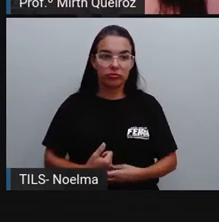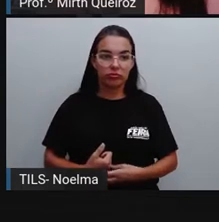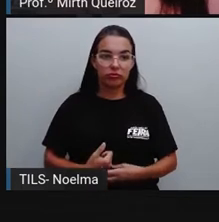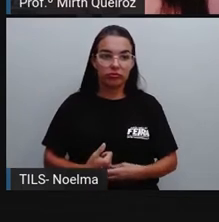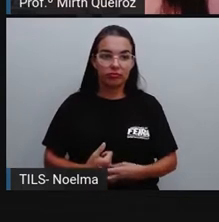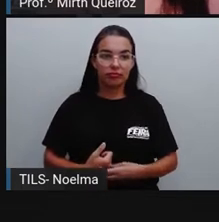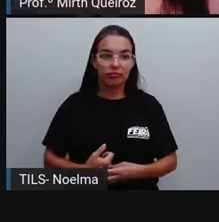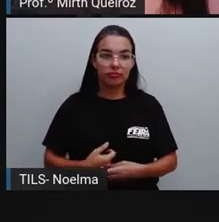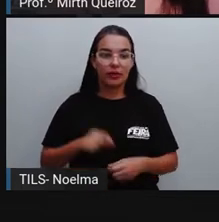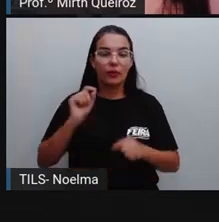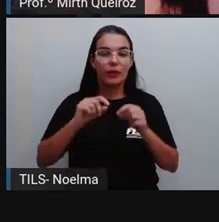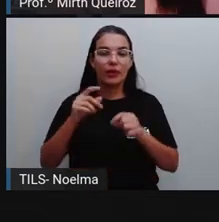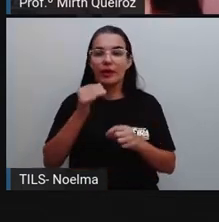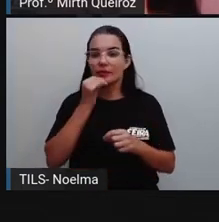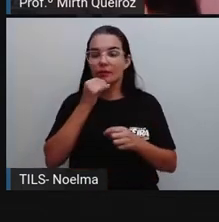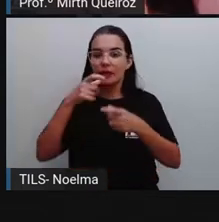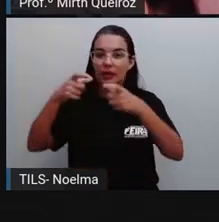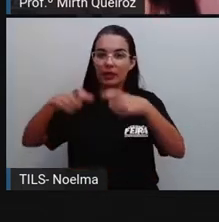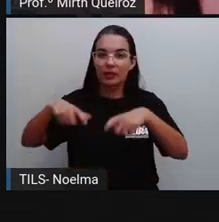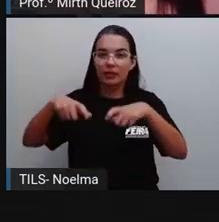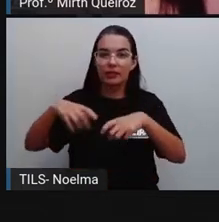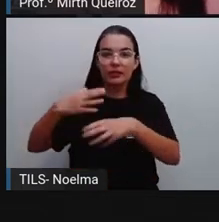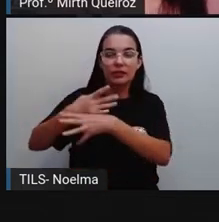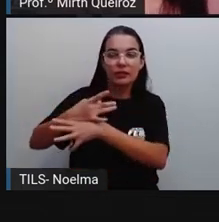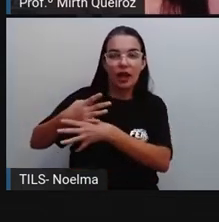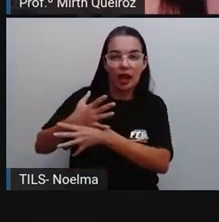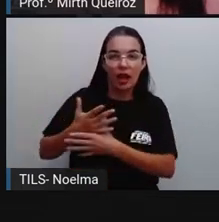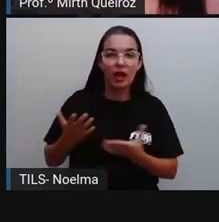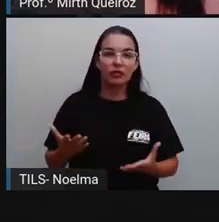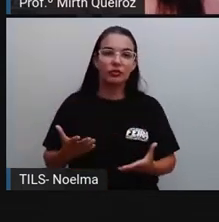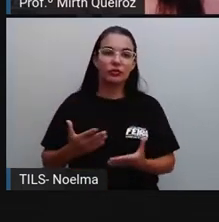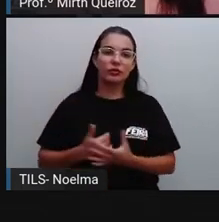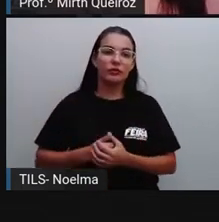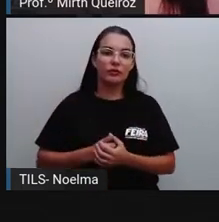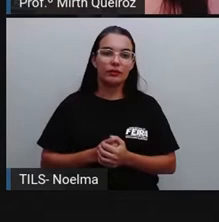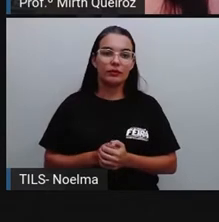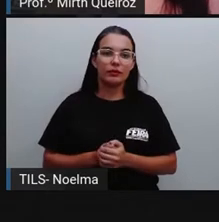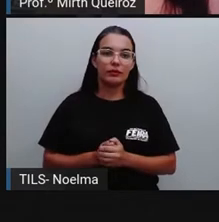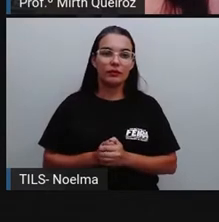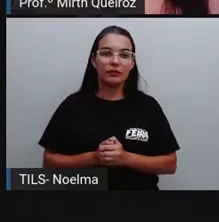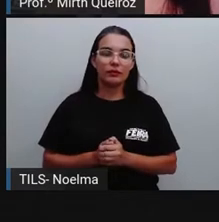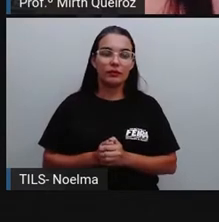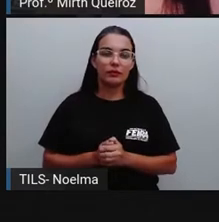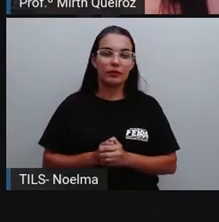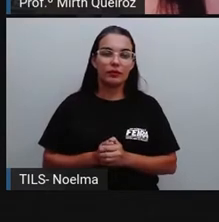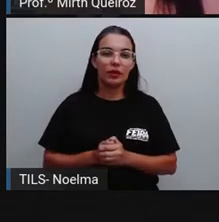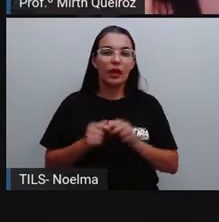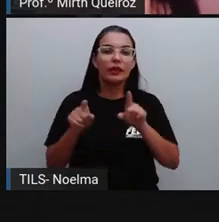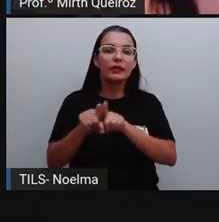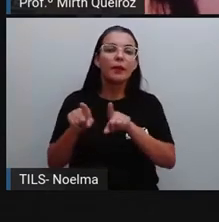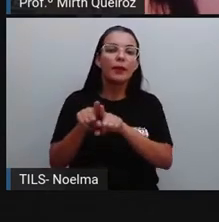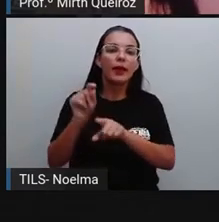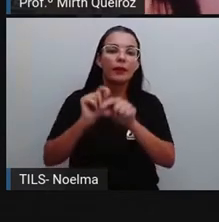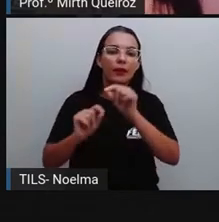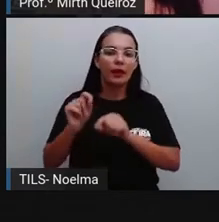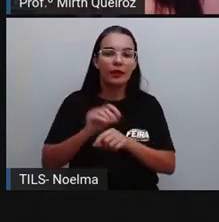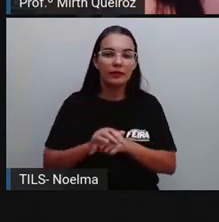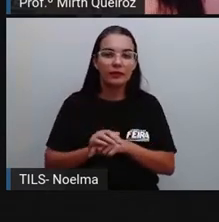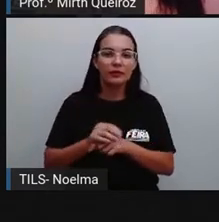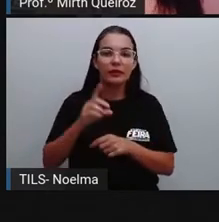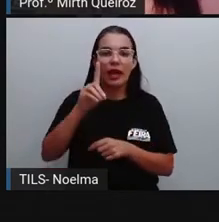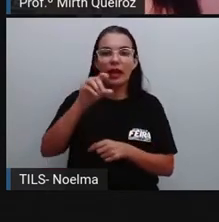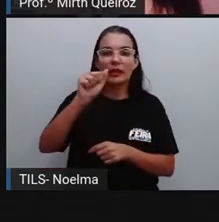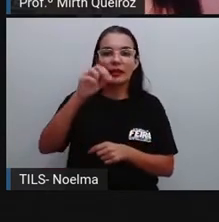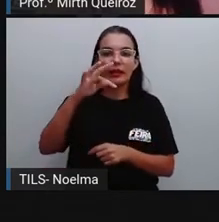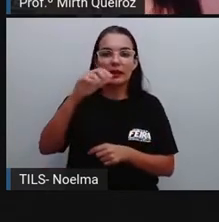local, quando eu falo, seria o município, certo? A cidade que a gente está escrevendo e também a data,